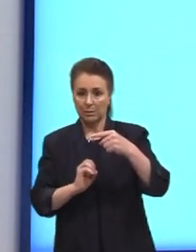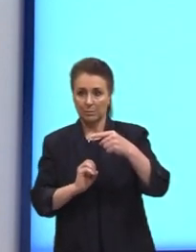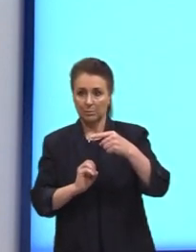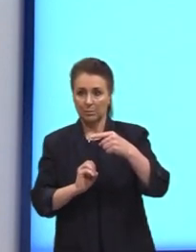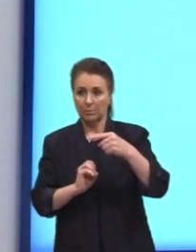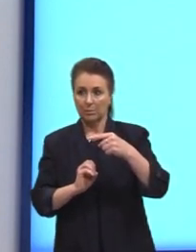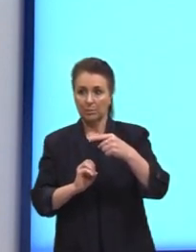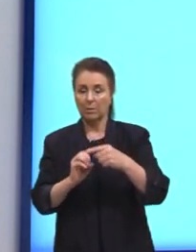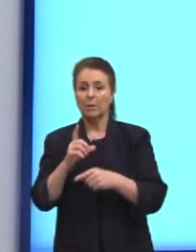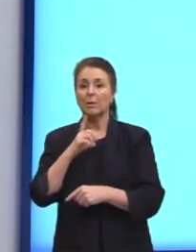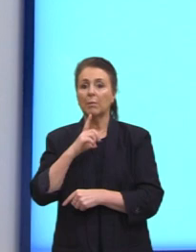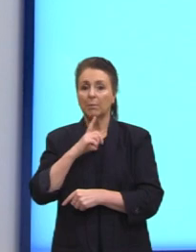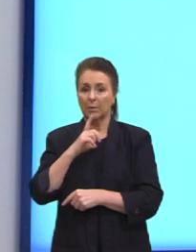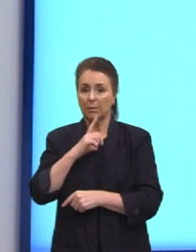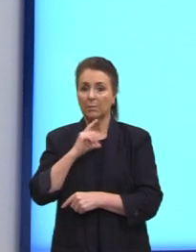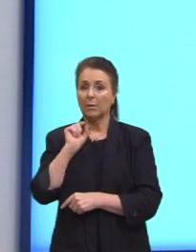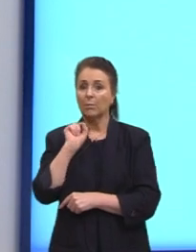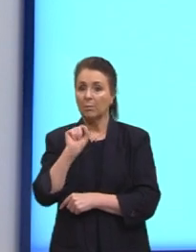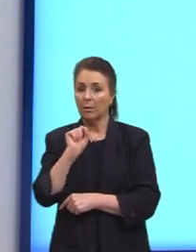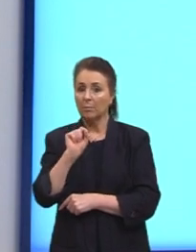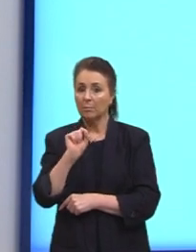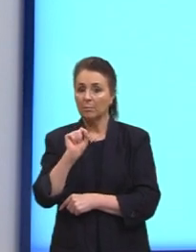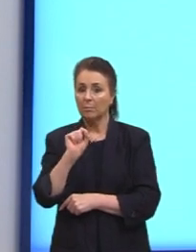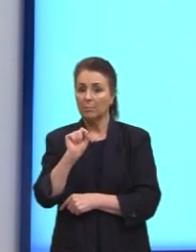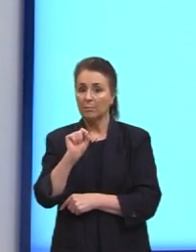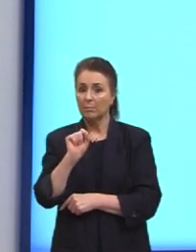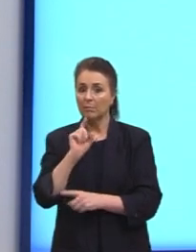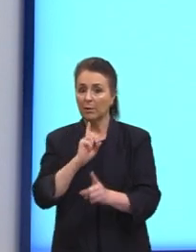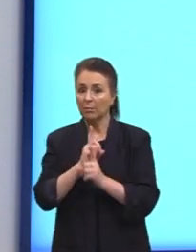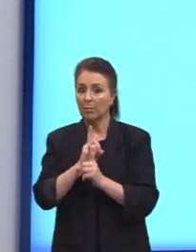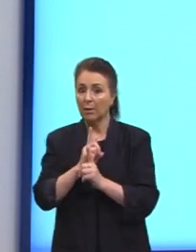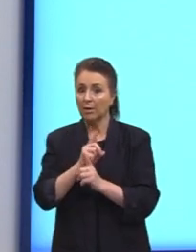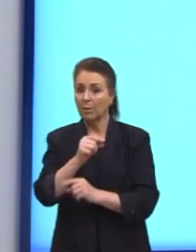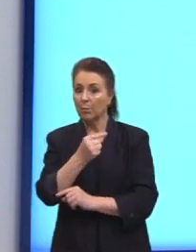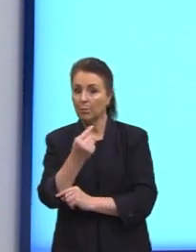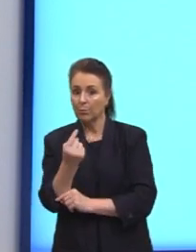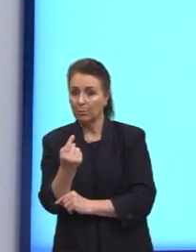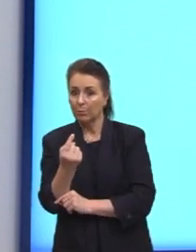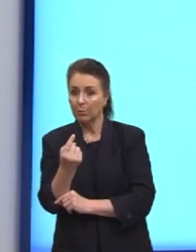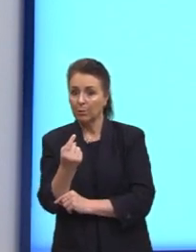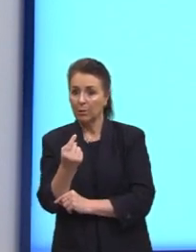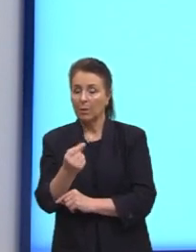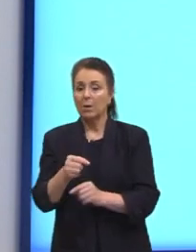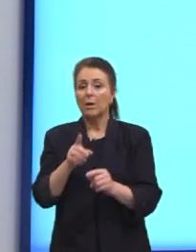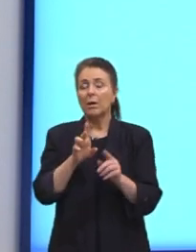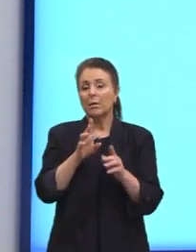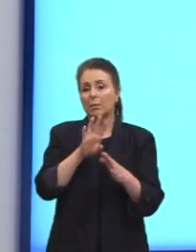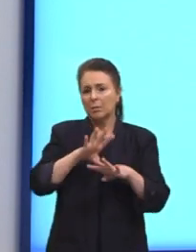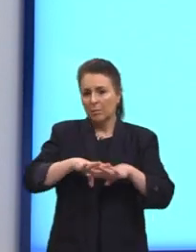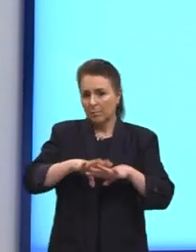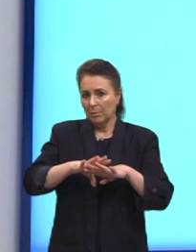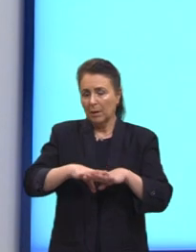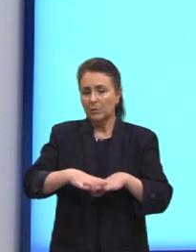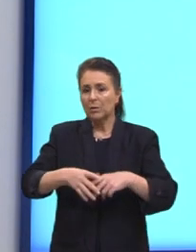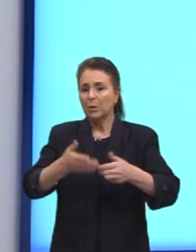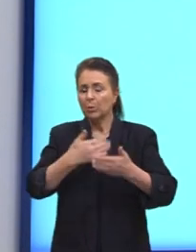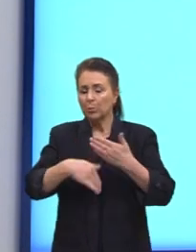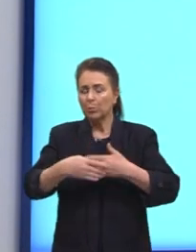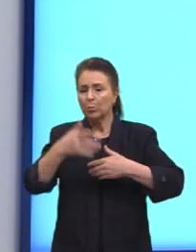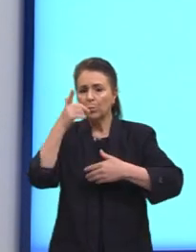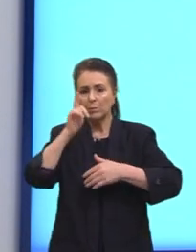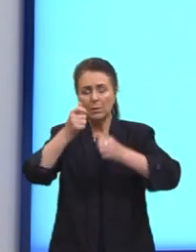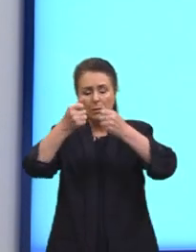ambos resultam em 1. Na matemática, tudo a gente consegue chegar numa explicação, né?